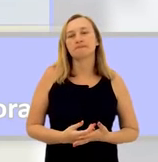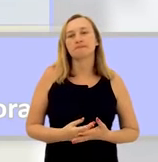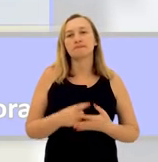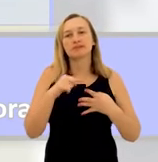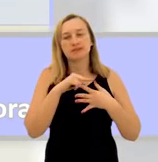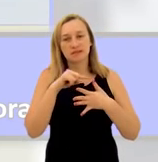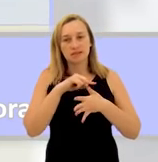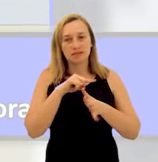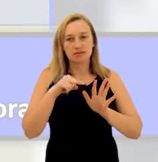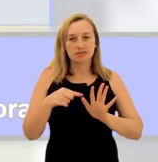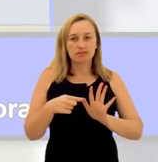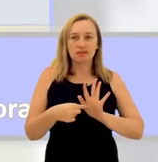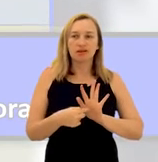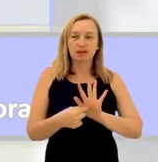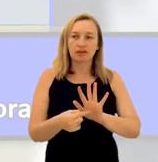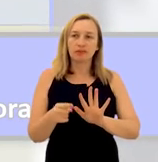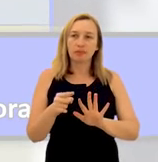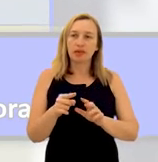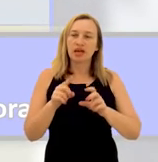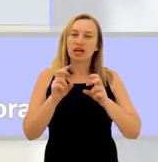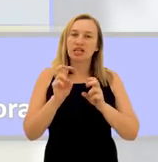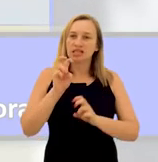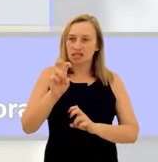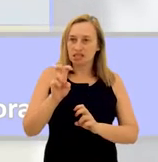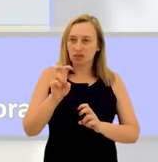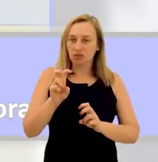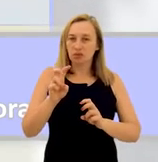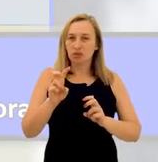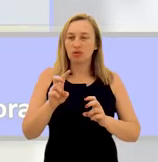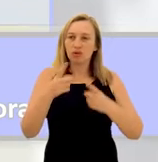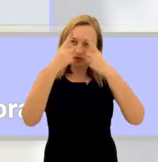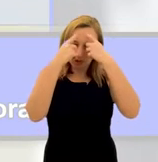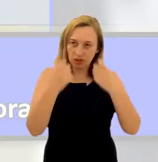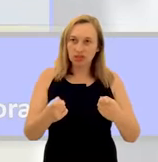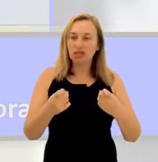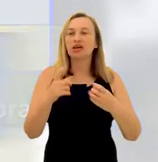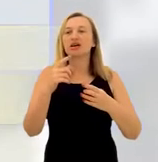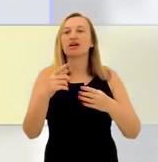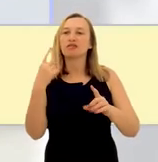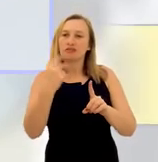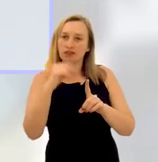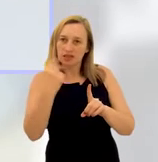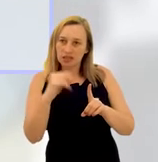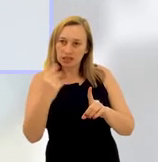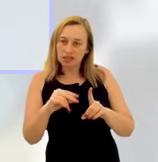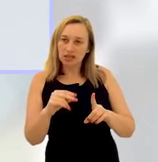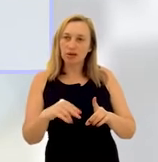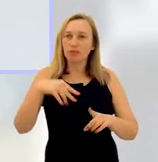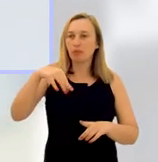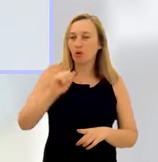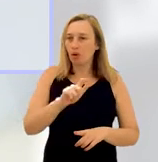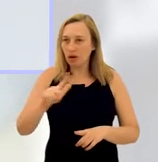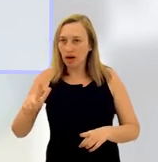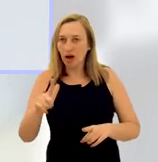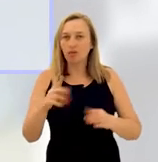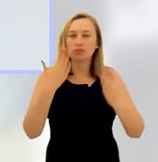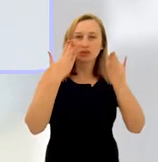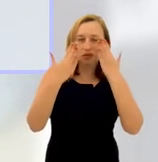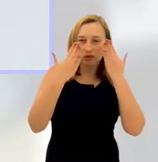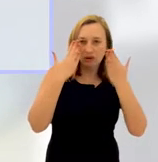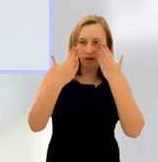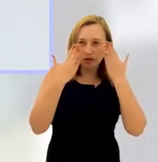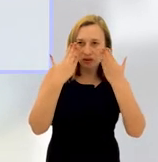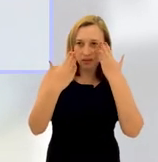formas de violência. violência física, violência sexual, violência moral, violência